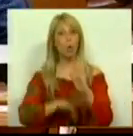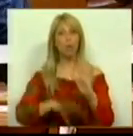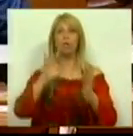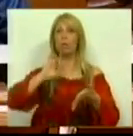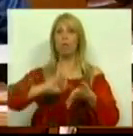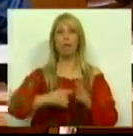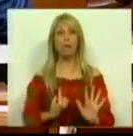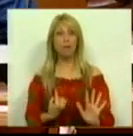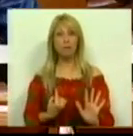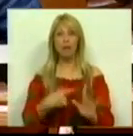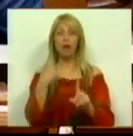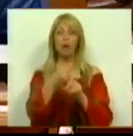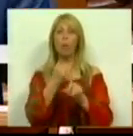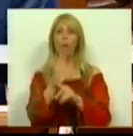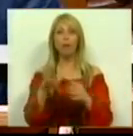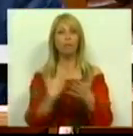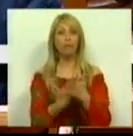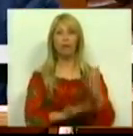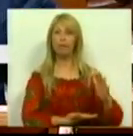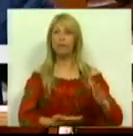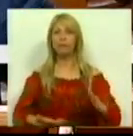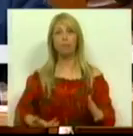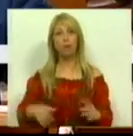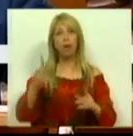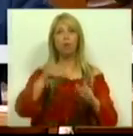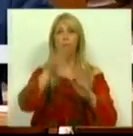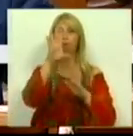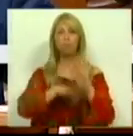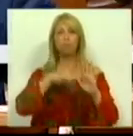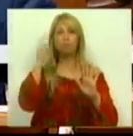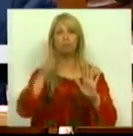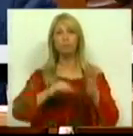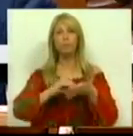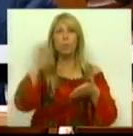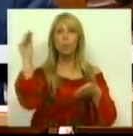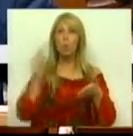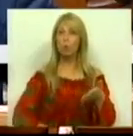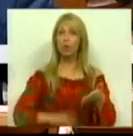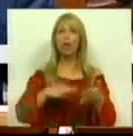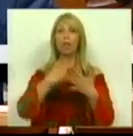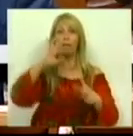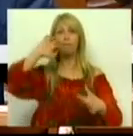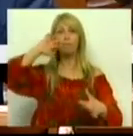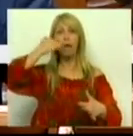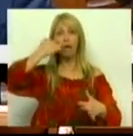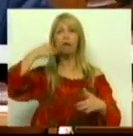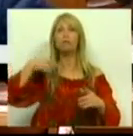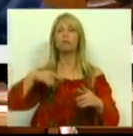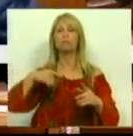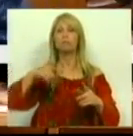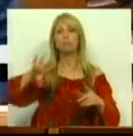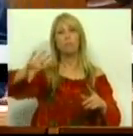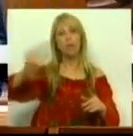non, para o combate ao desemprego e à precarização contratual que afetam gravemente o nosso país.